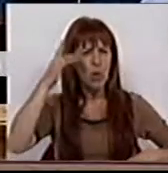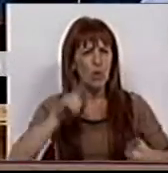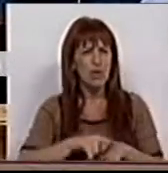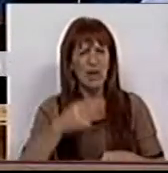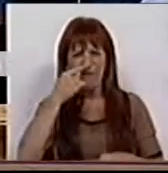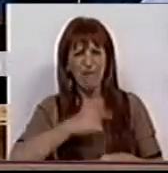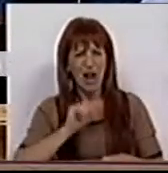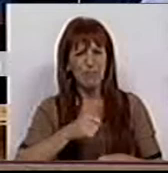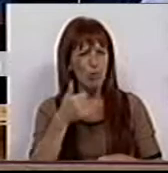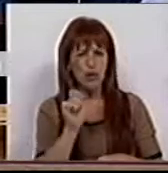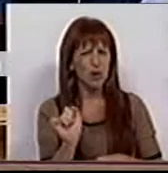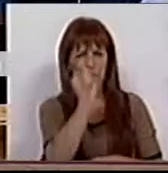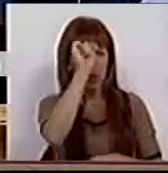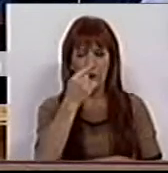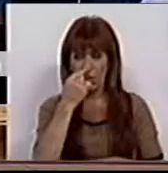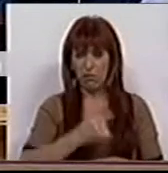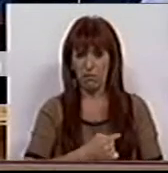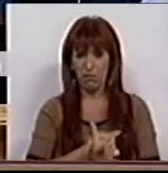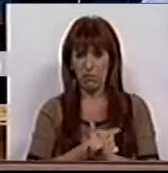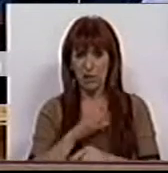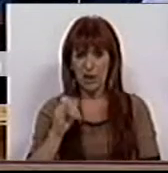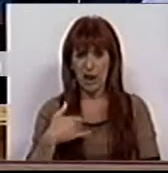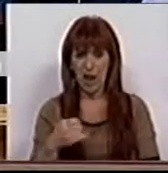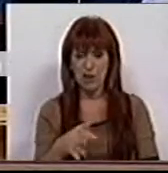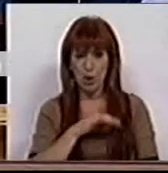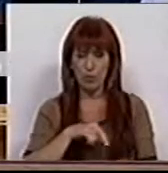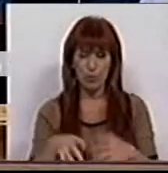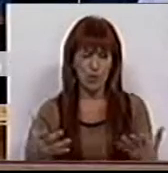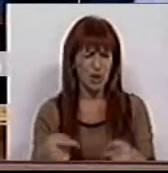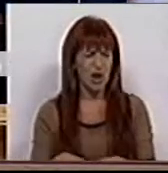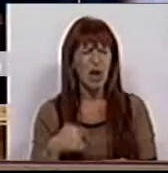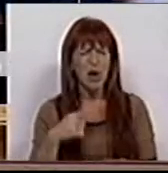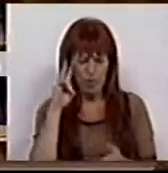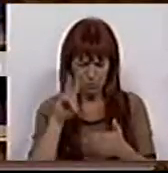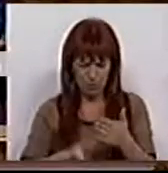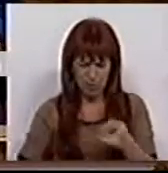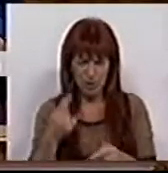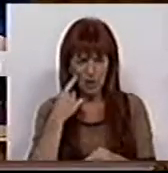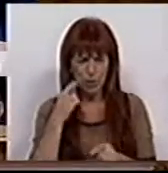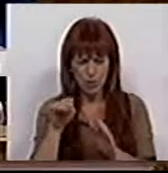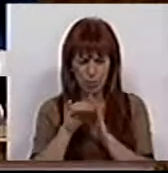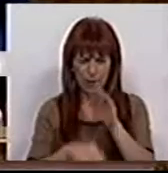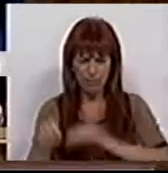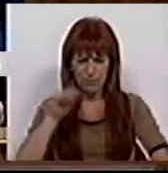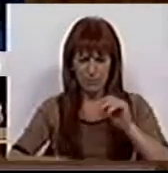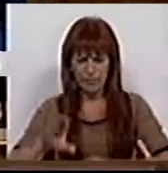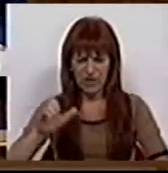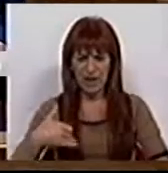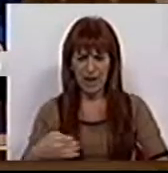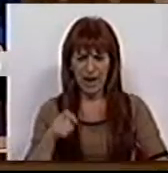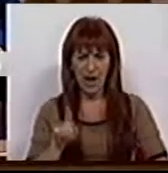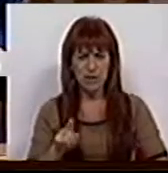que a falha não é do Bloco de Esquerda, a falha é do CDS, Sr. Deputado. Eu estive a consultar atentamente o programa eleitoral do